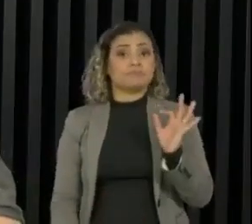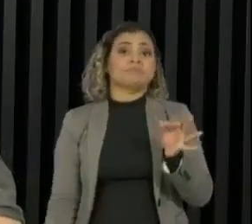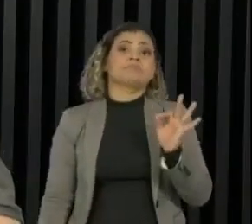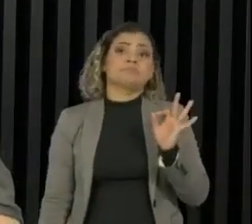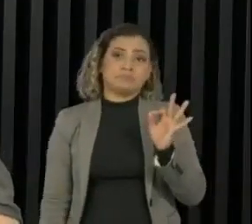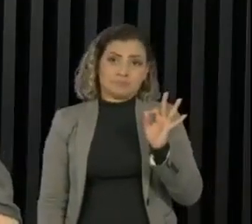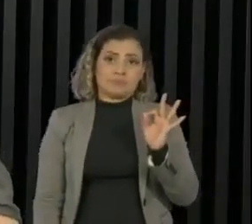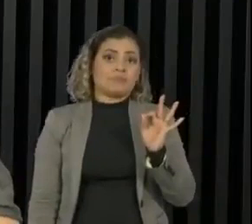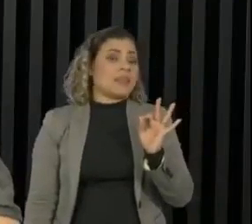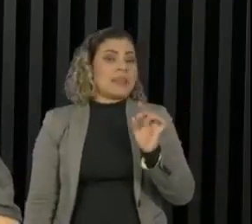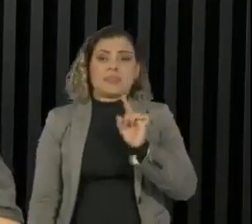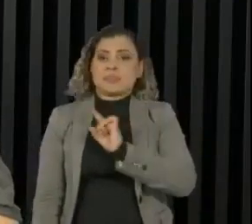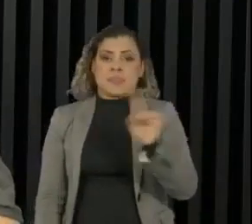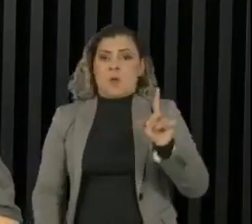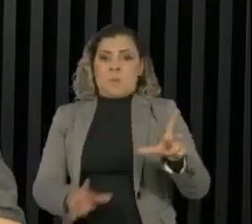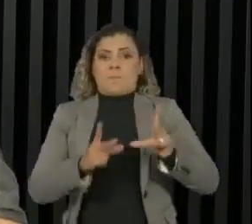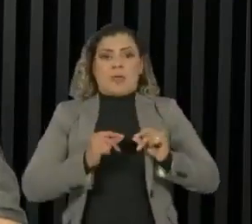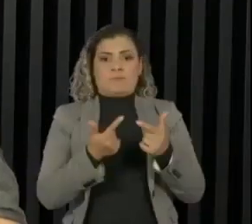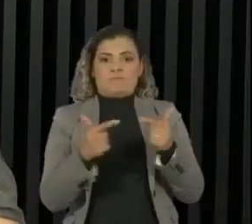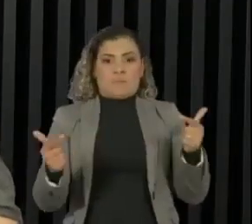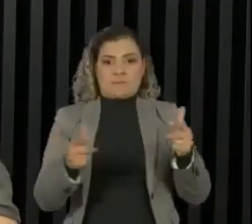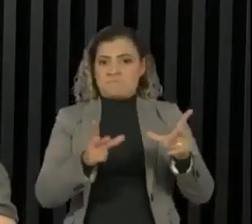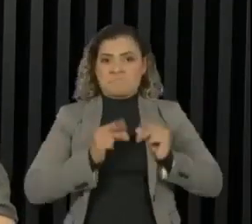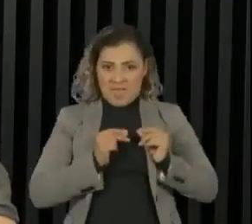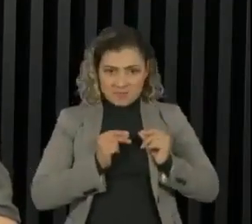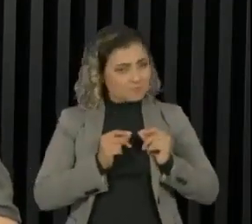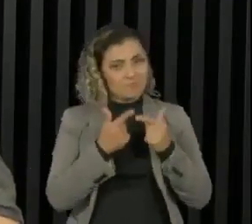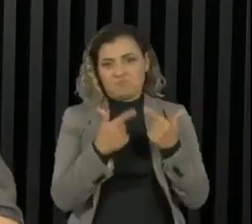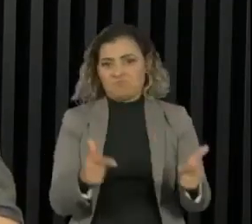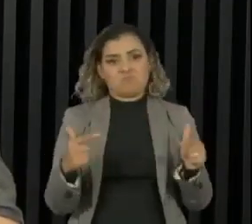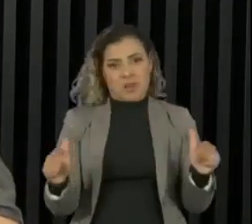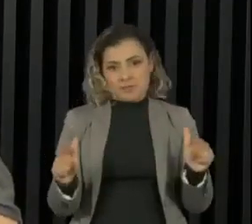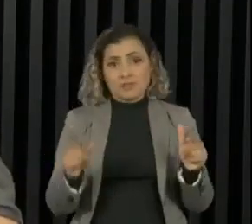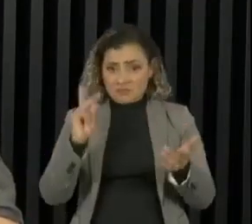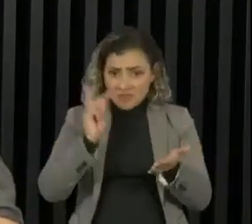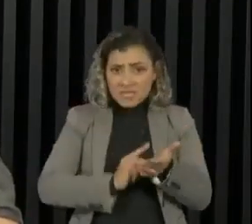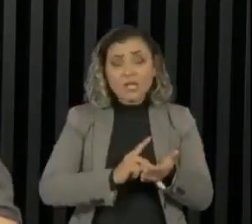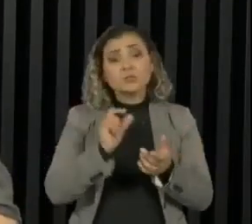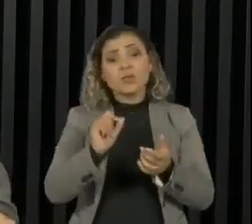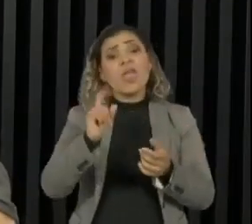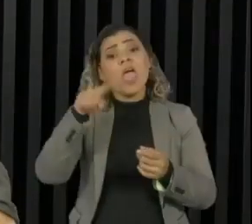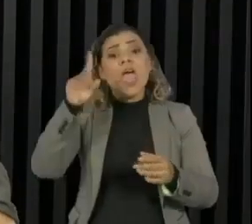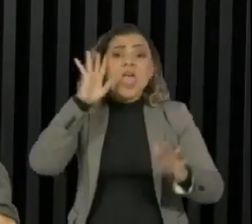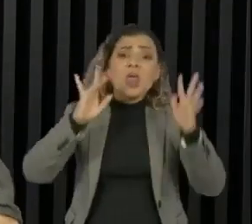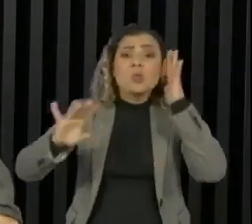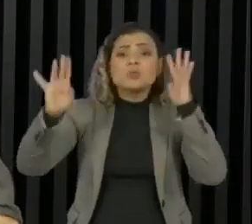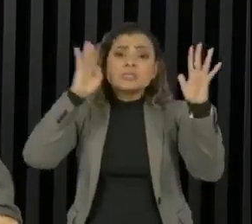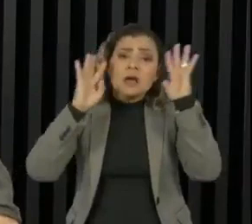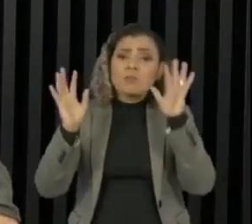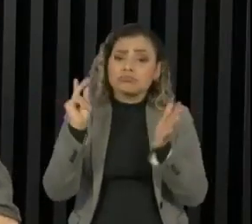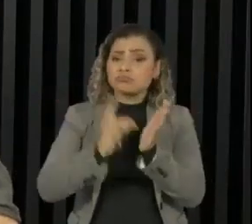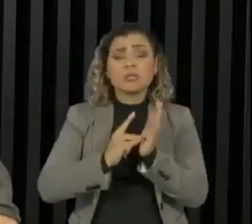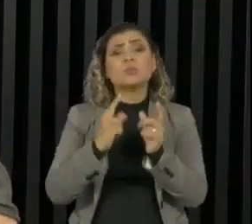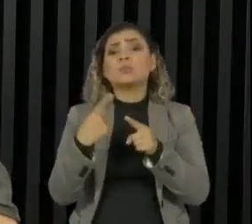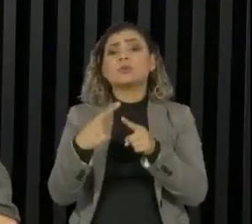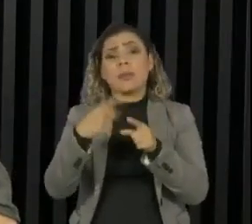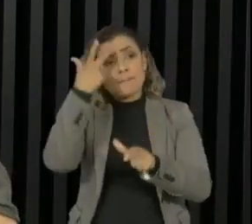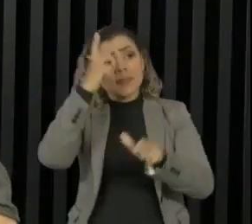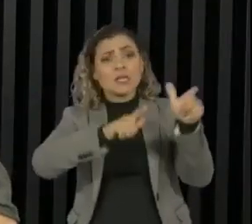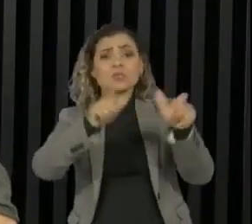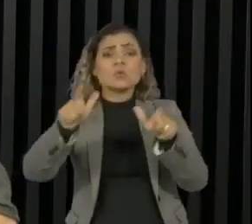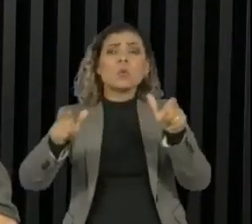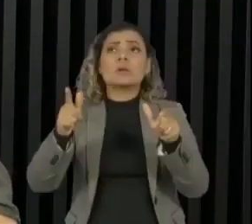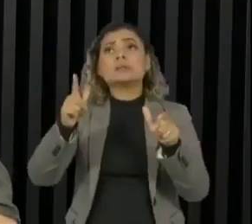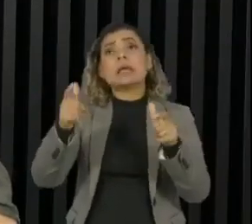Absolutamente que não. A meritocracia é uma grande ilusão liberal criada por pessoas